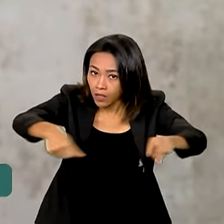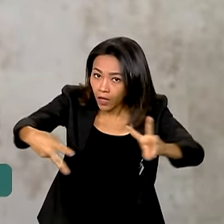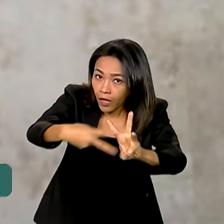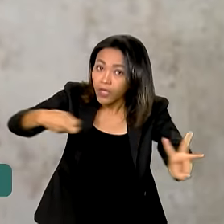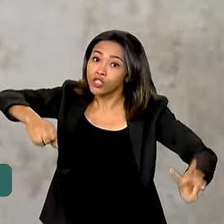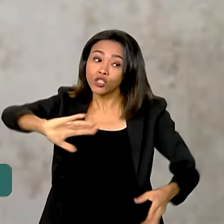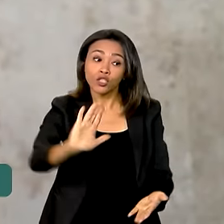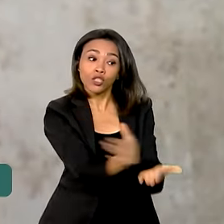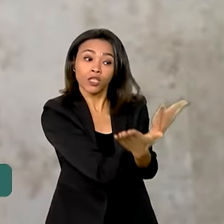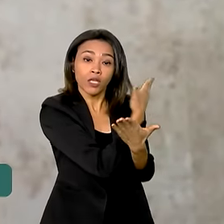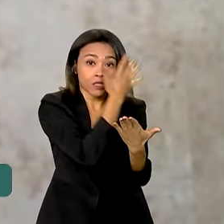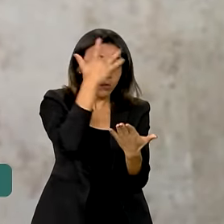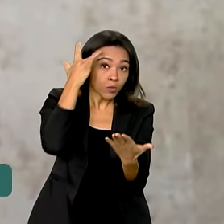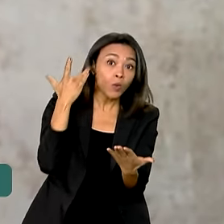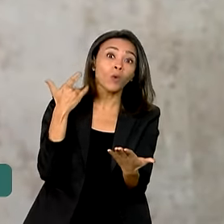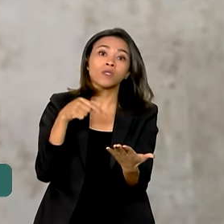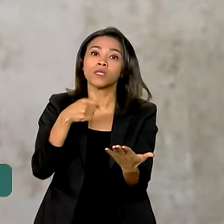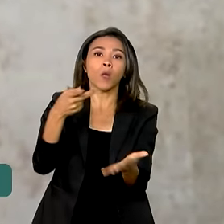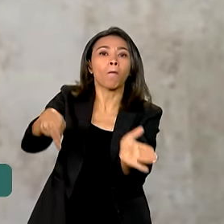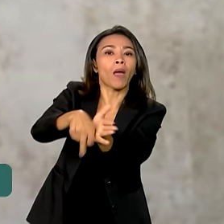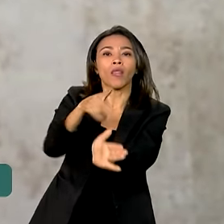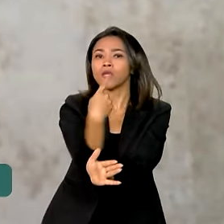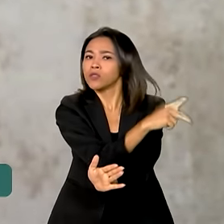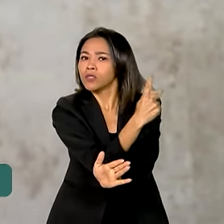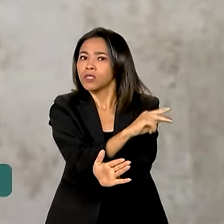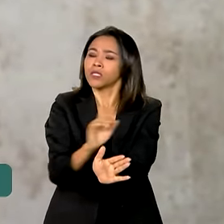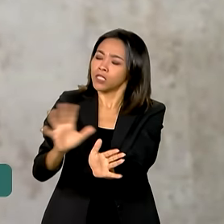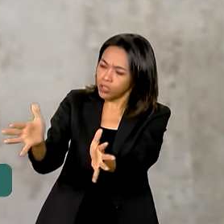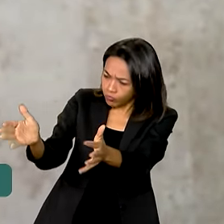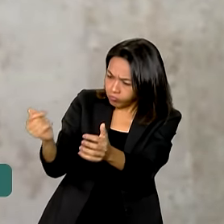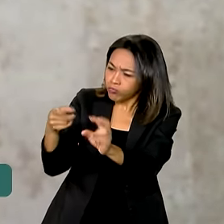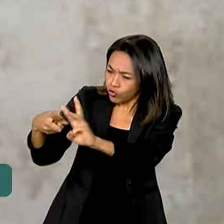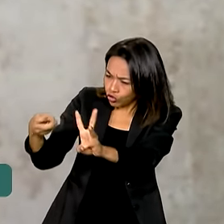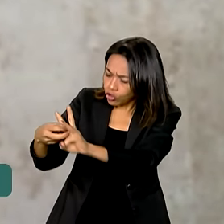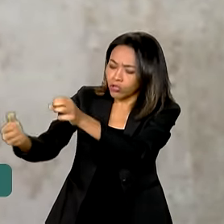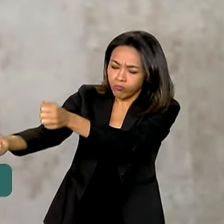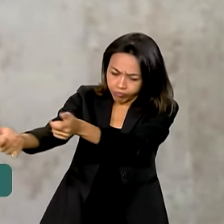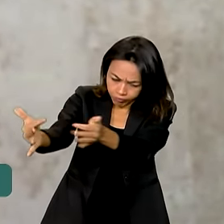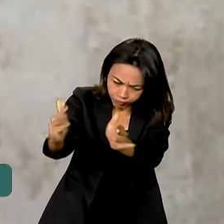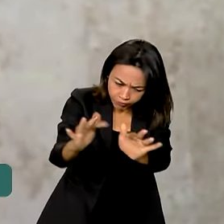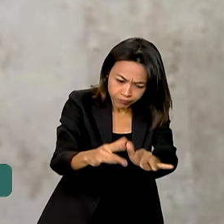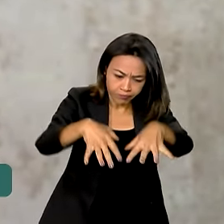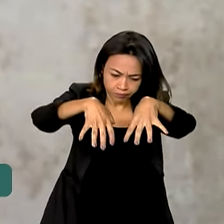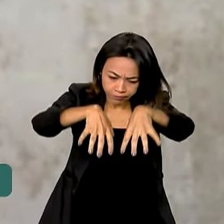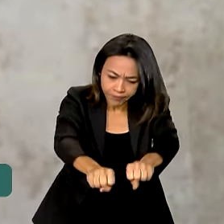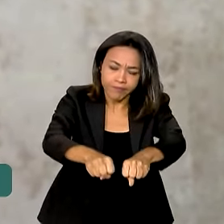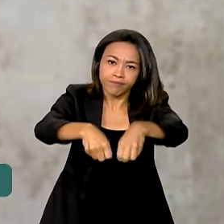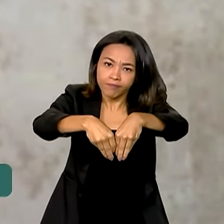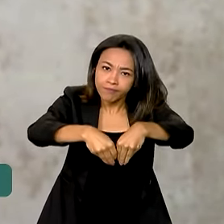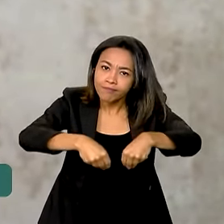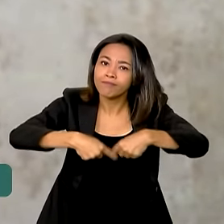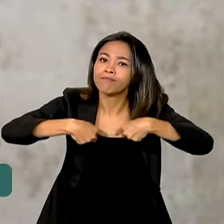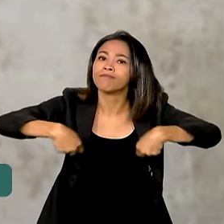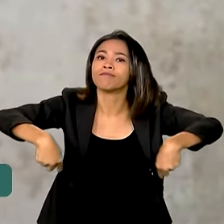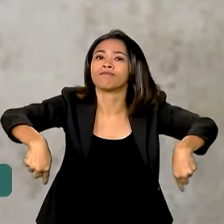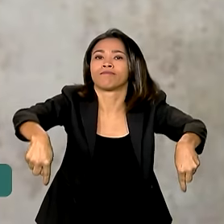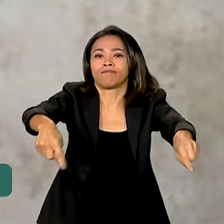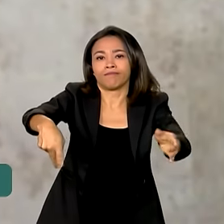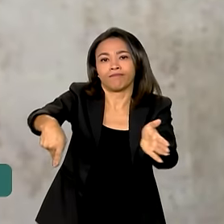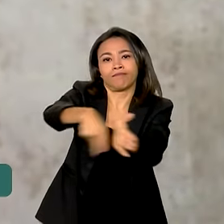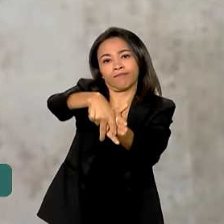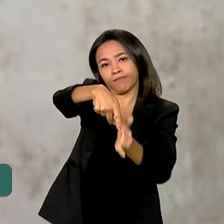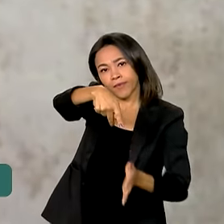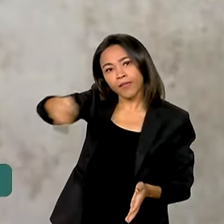faz a proteção daquela comunidade indígena e daquelas terras para que eles possam ali desfrutar das terras que